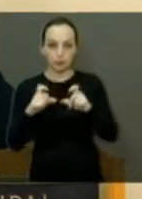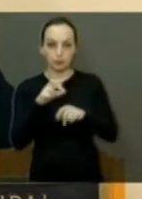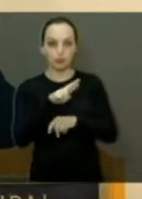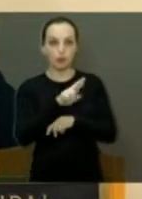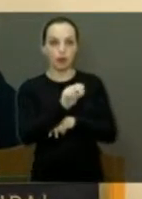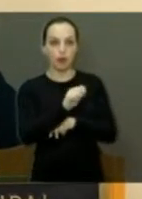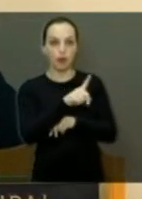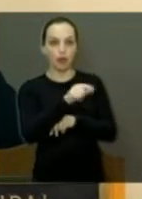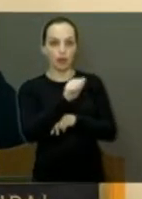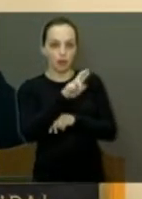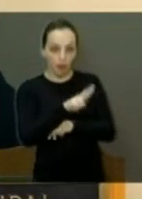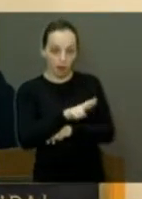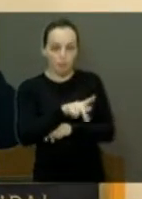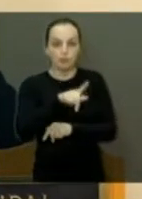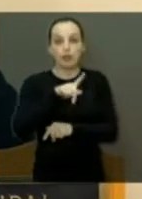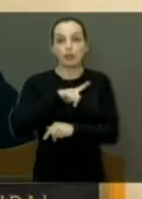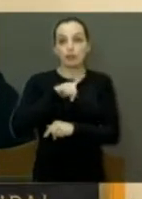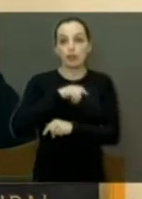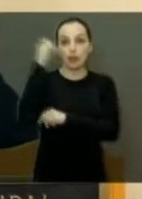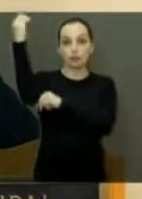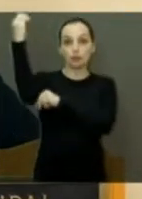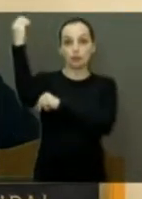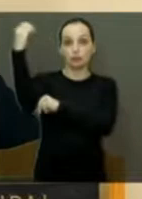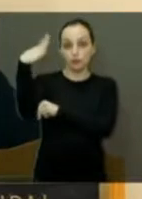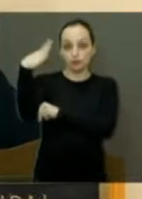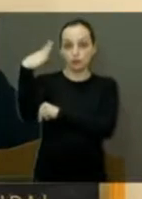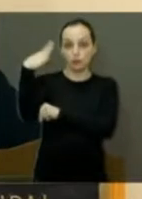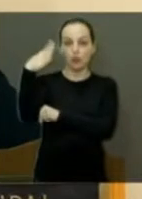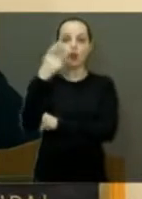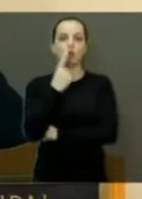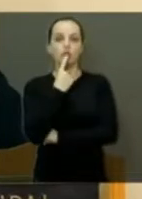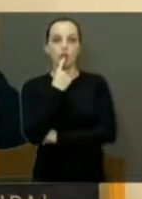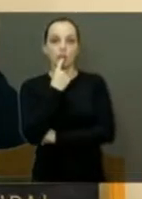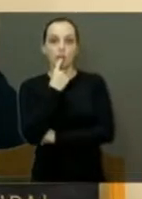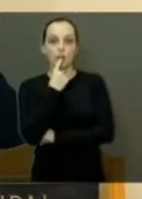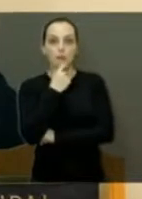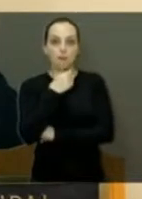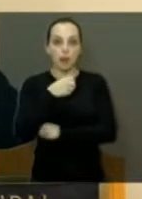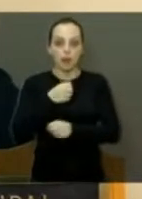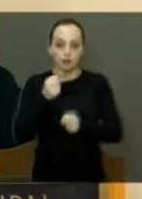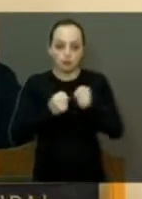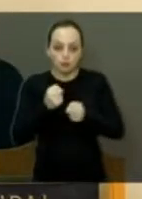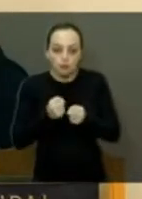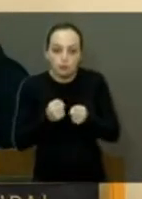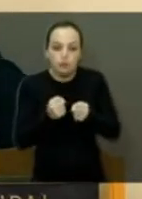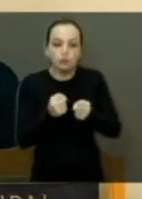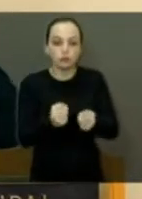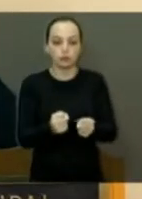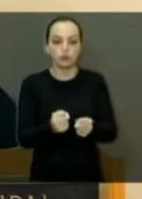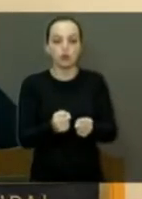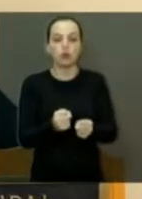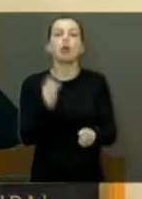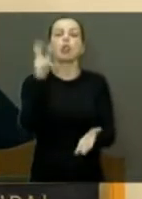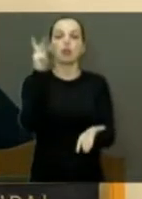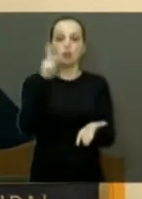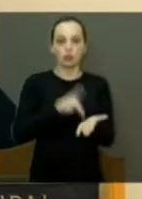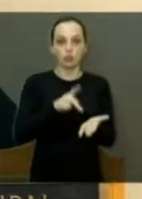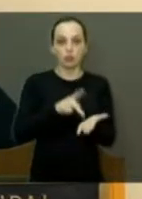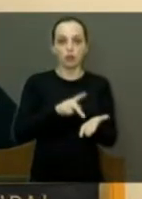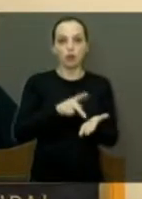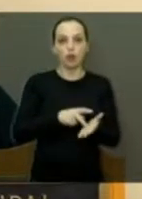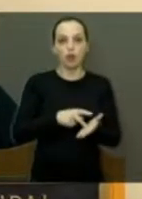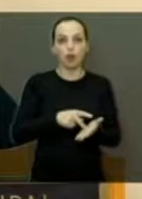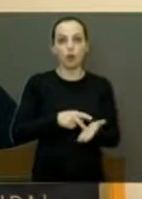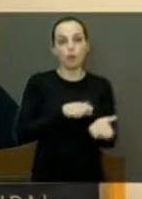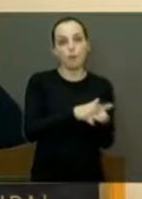o semáforo vermelho, e você passar por aquela faixa e pelo semáforo, você irá receber a